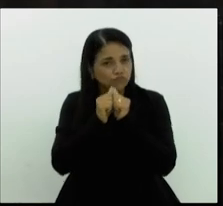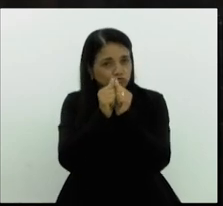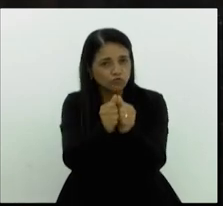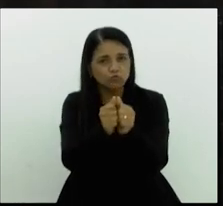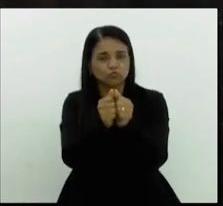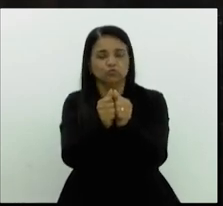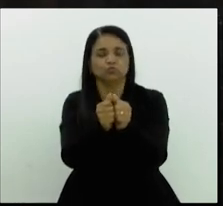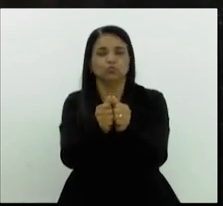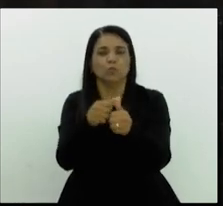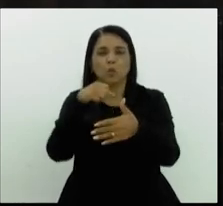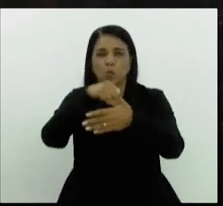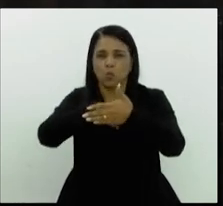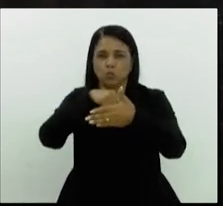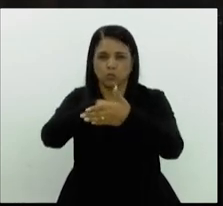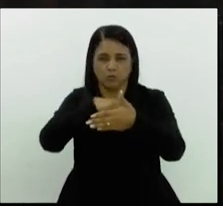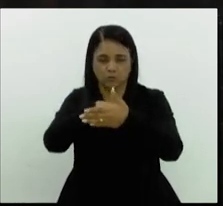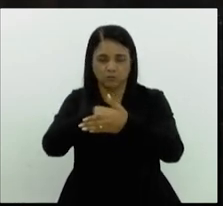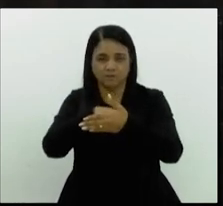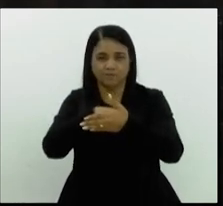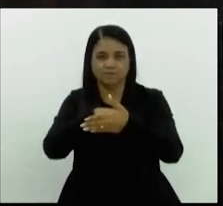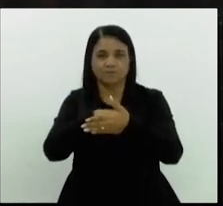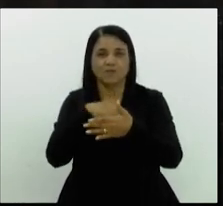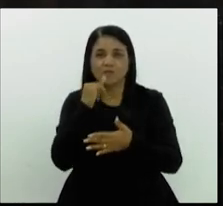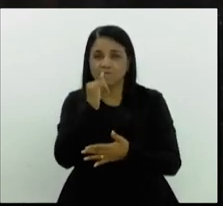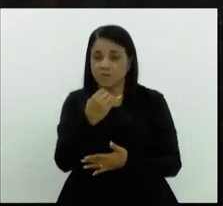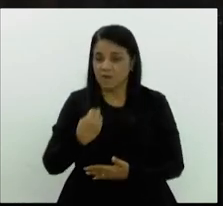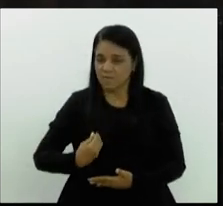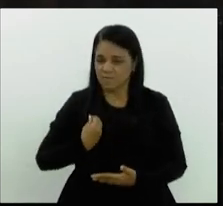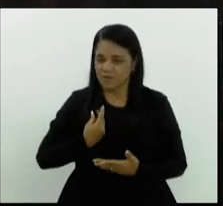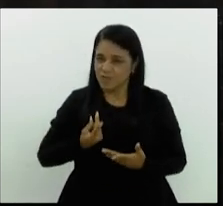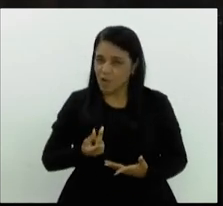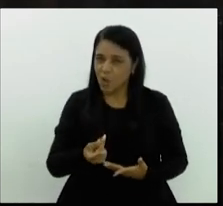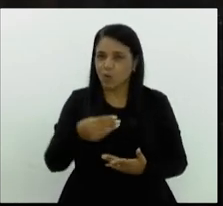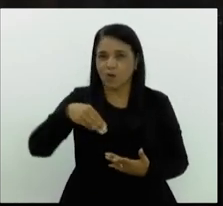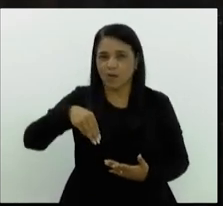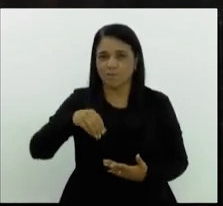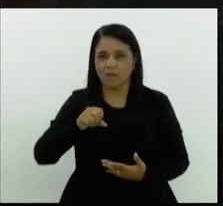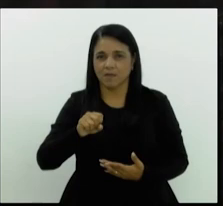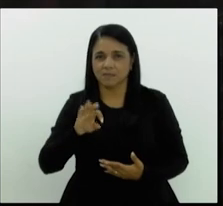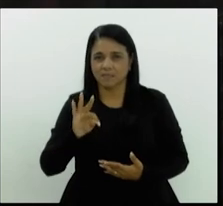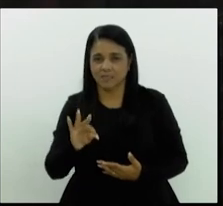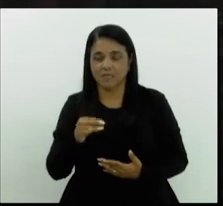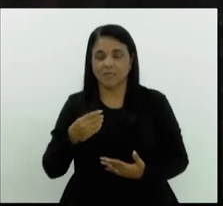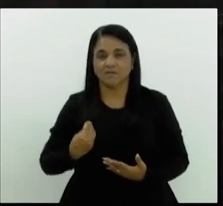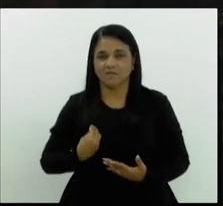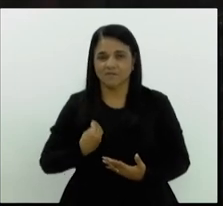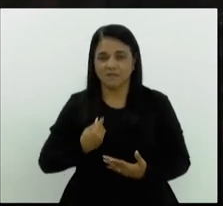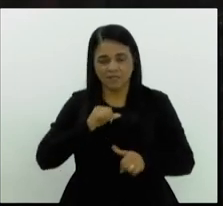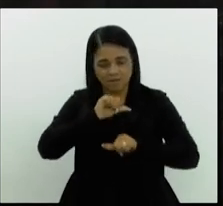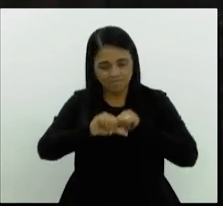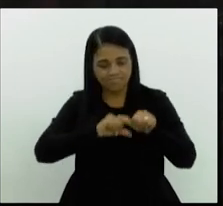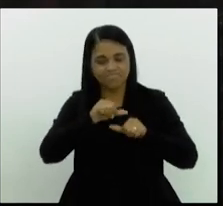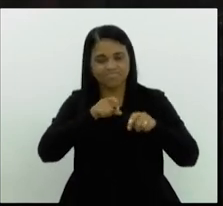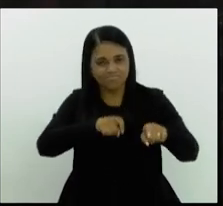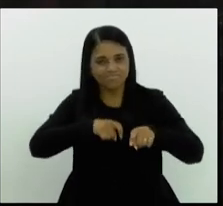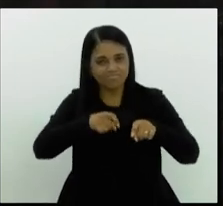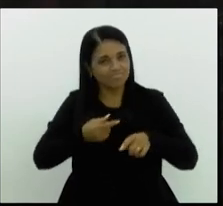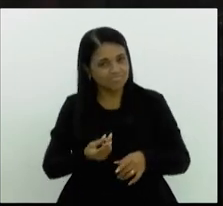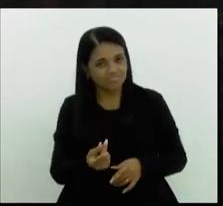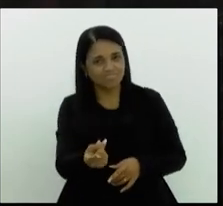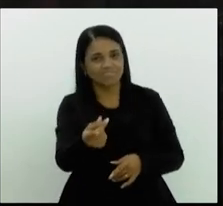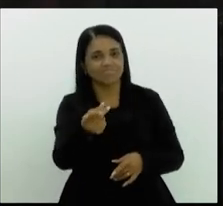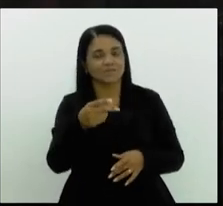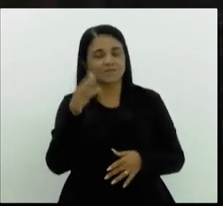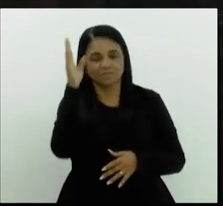nessa luta. Por isso, digo, vida longa ao MST, vida longa à reforma agrária do nosso Brasil,